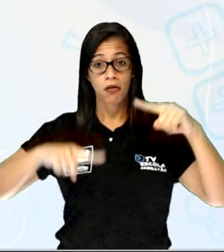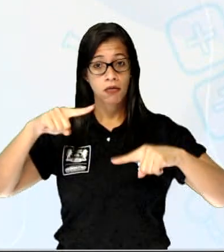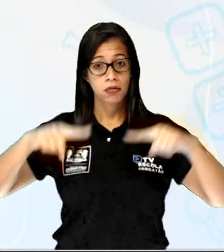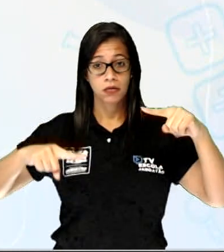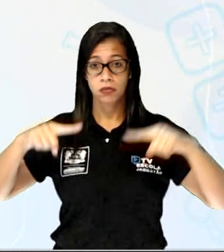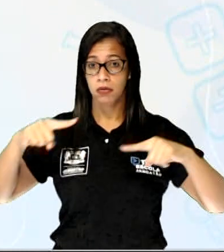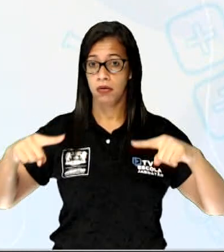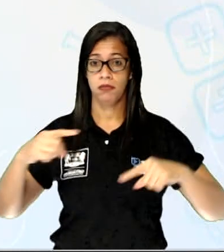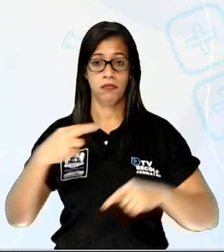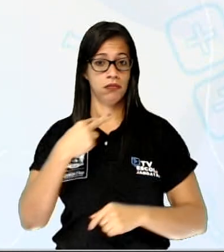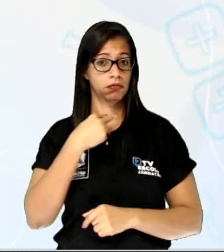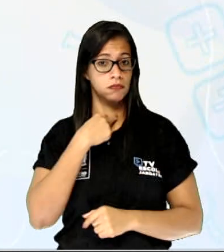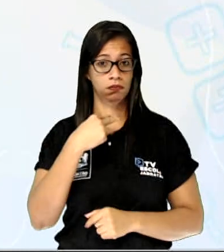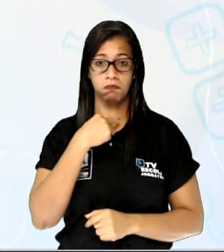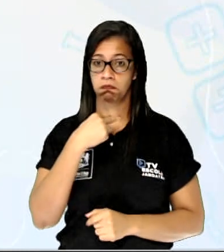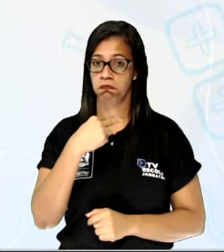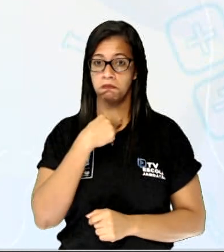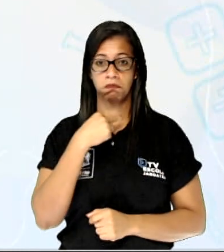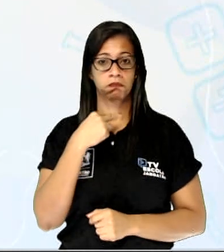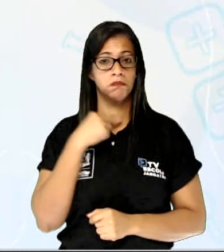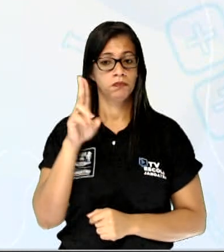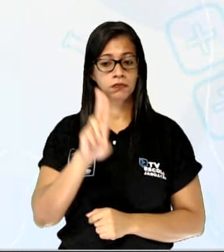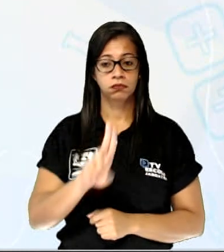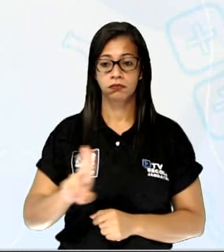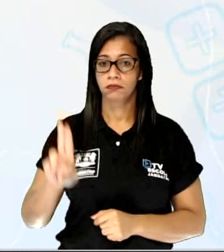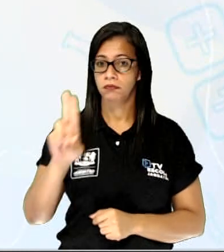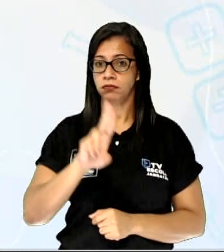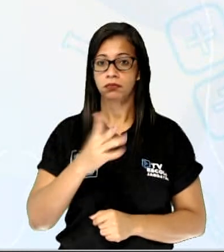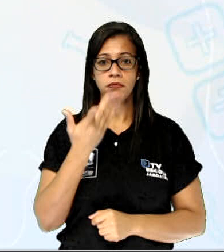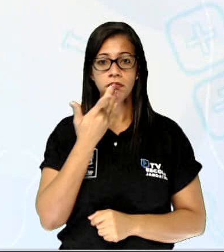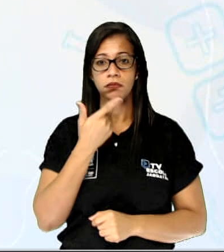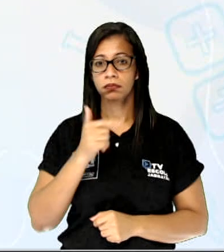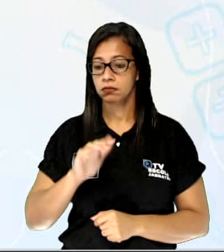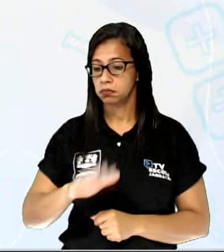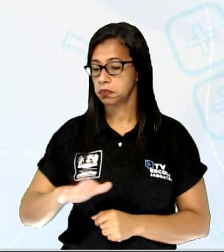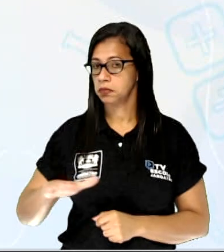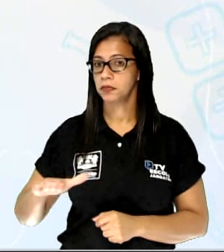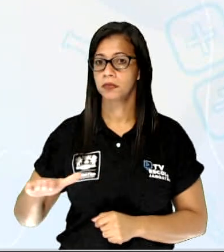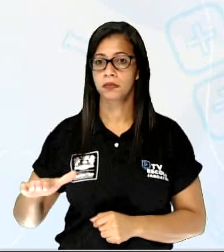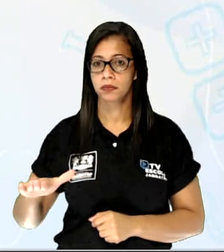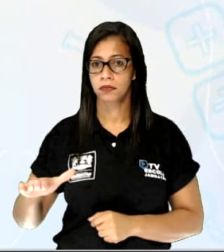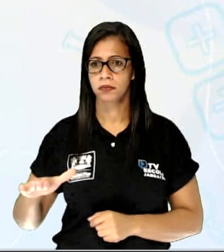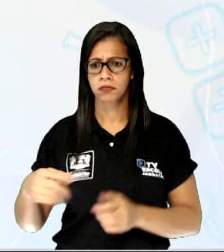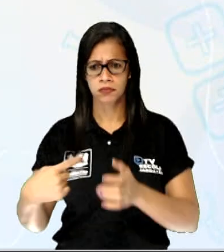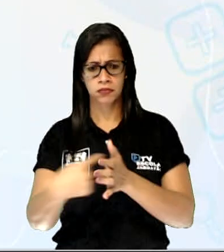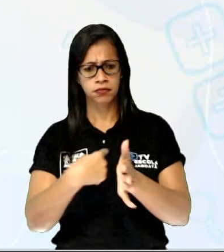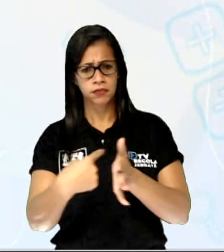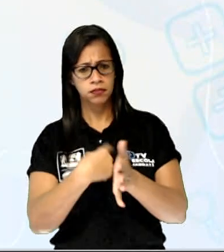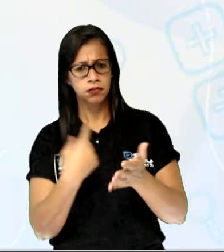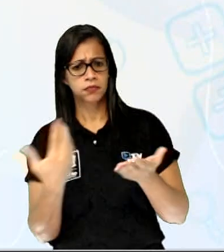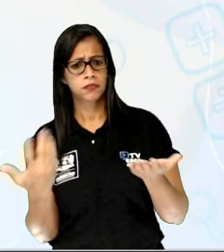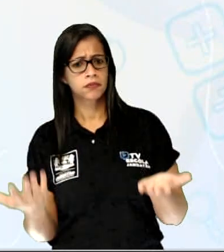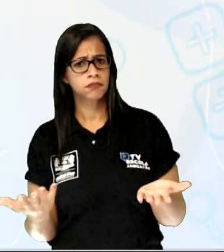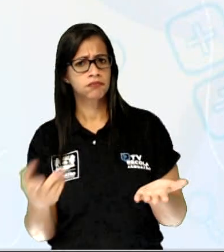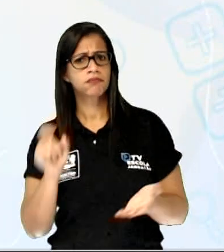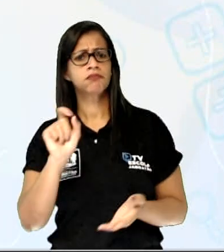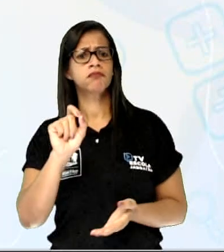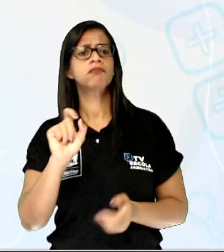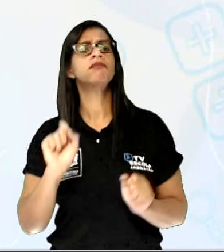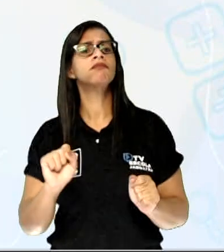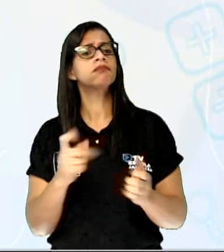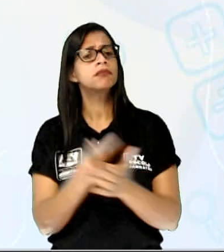manipulados, manuseados por crianças. E você me pergunta mais uma vez, o que pode